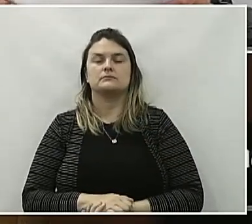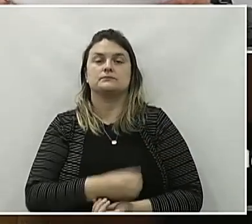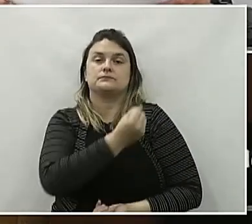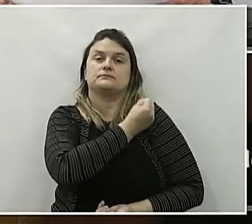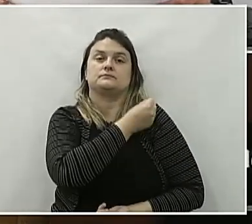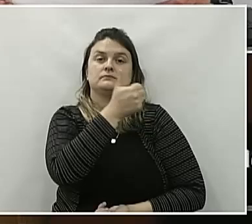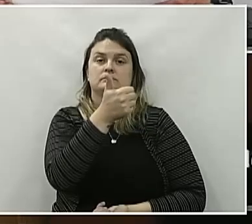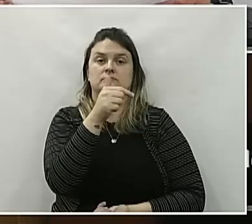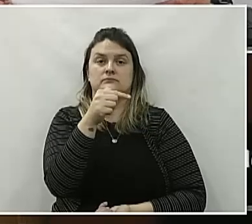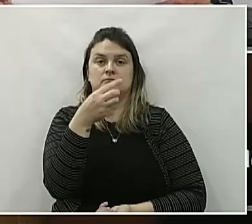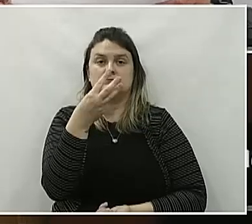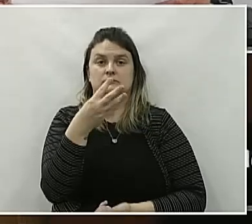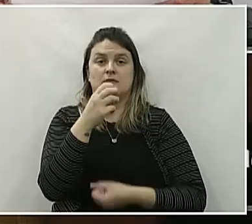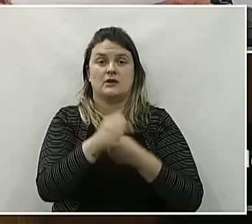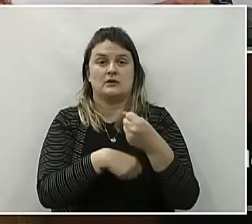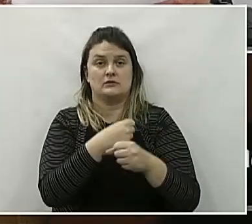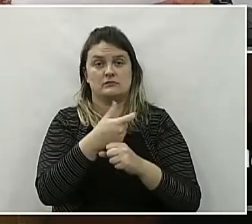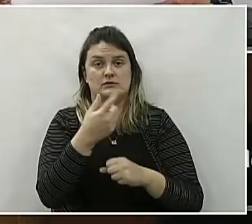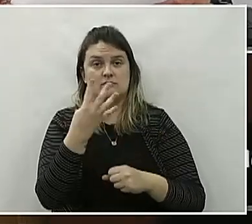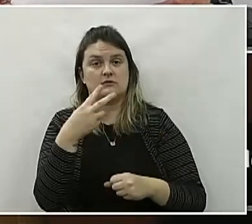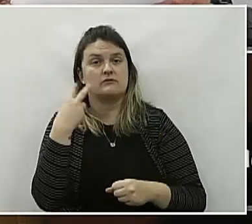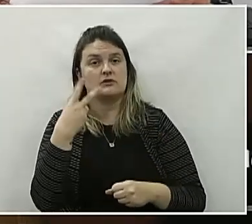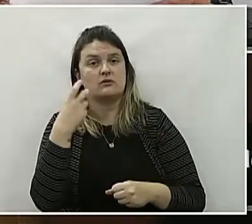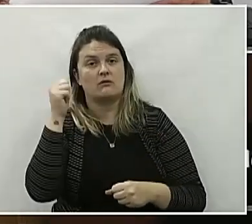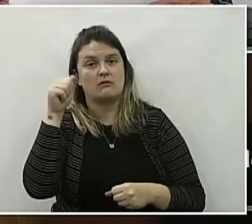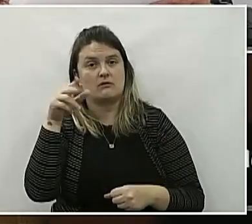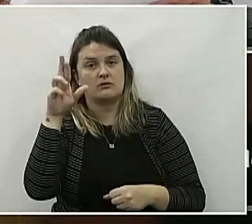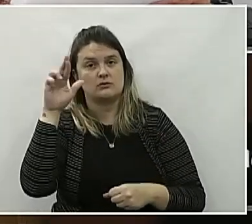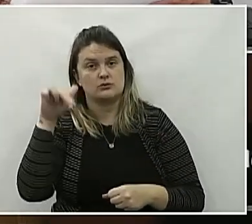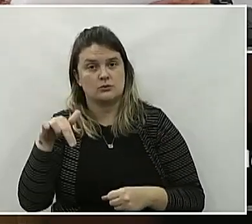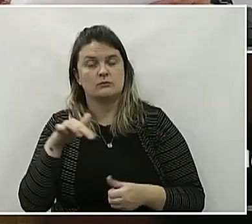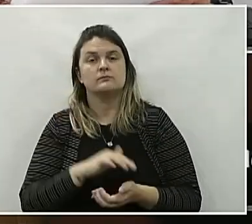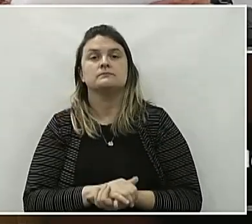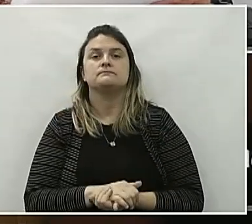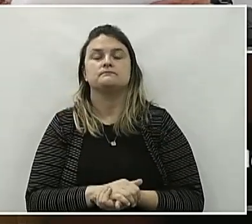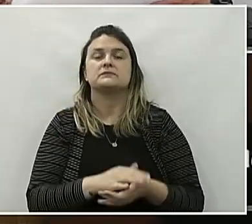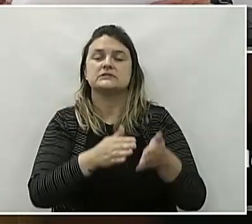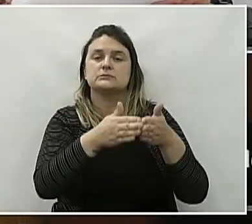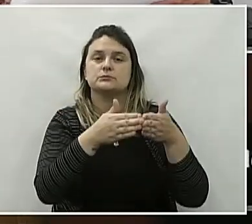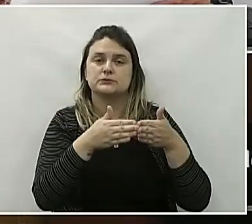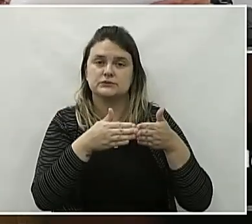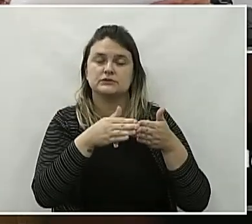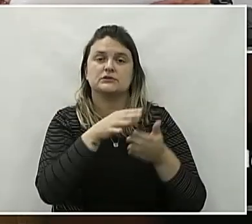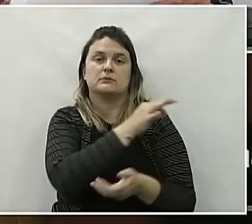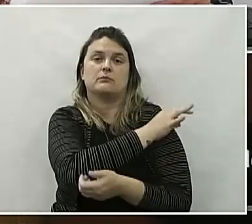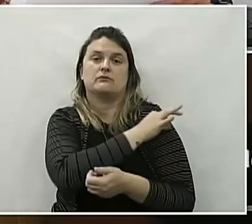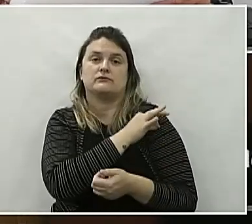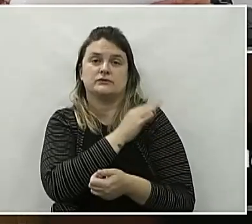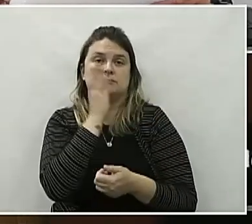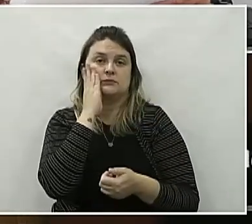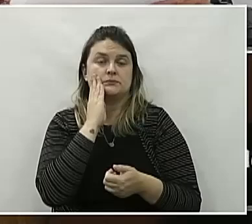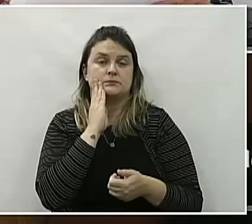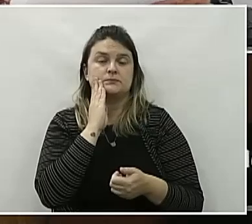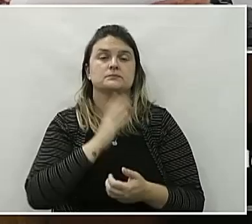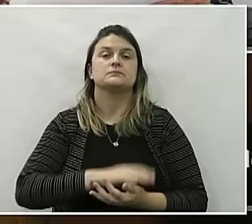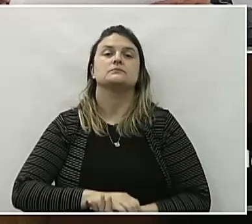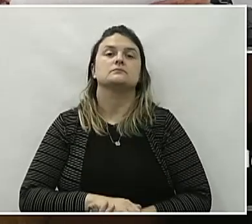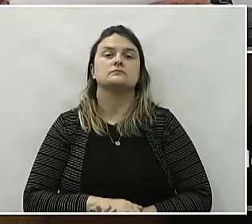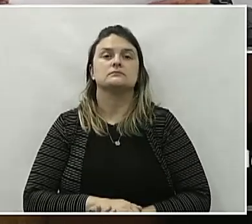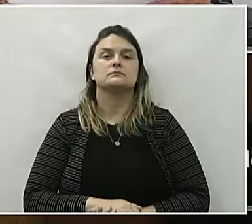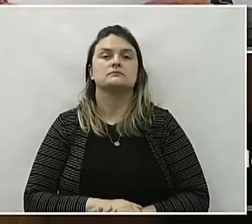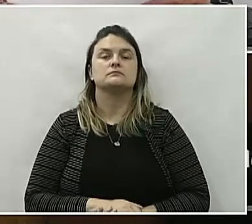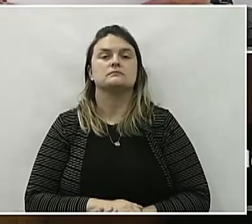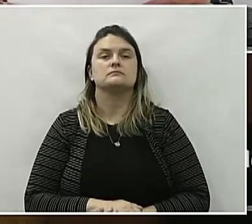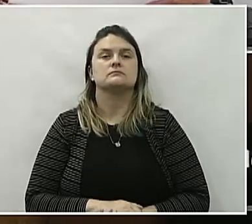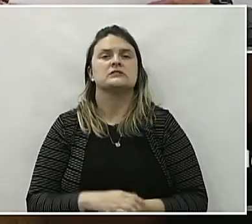Número 173 de 2024 do vereador Anderson Cripa Luiz Cardoso. Ao excelentíssimo senhor prefeito municipal de União da Vitória, para